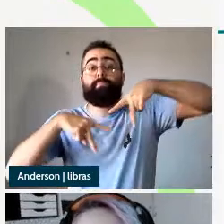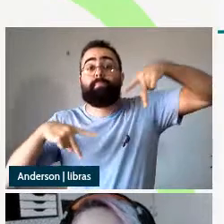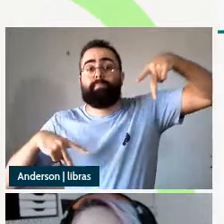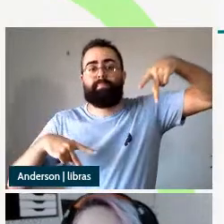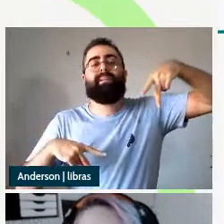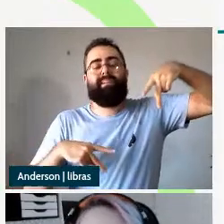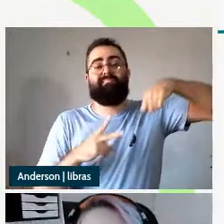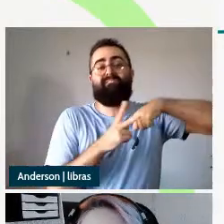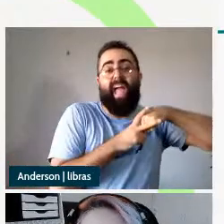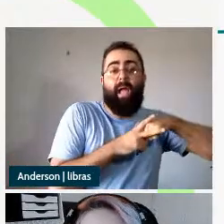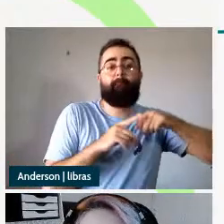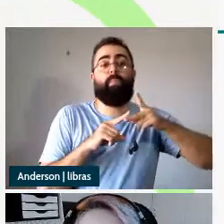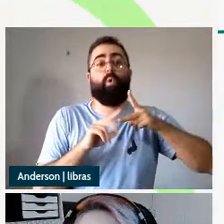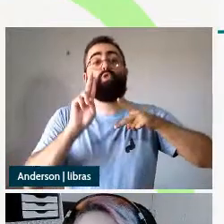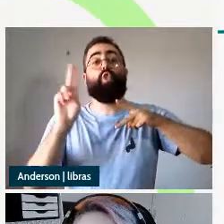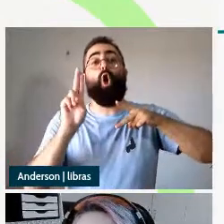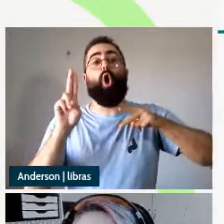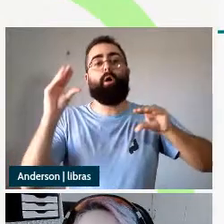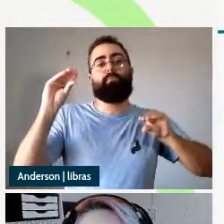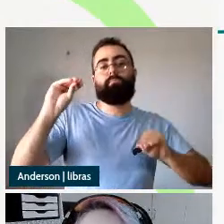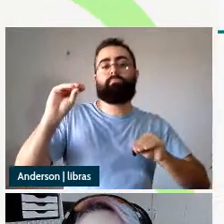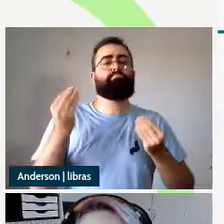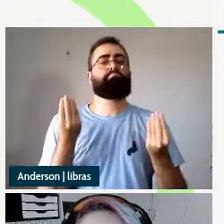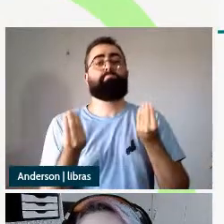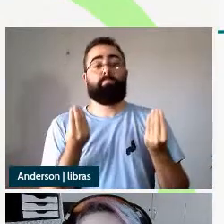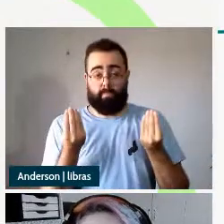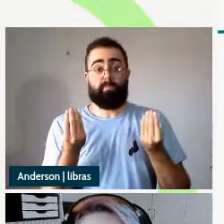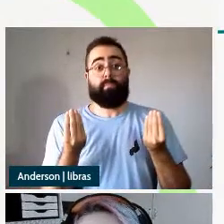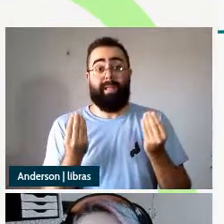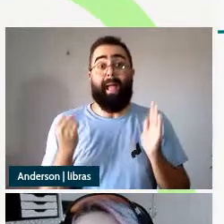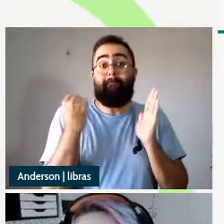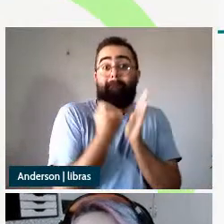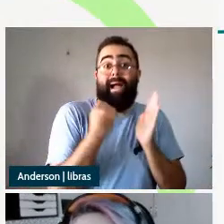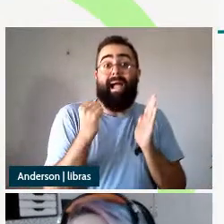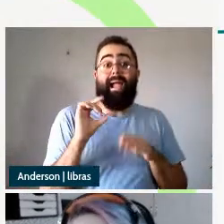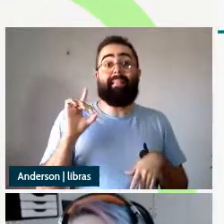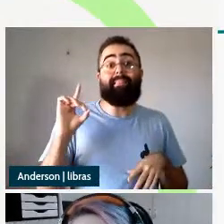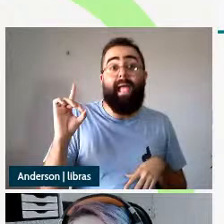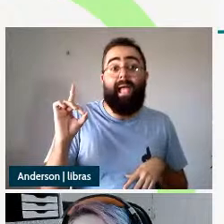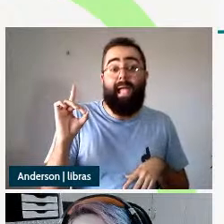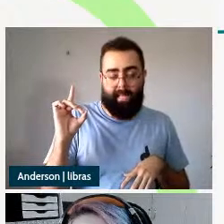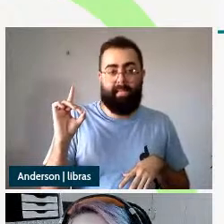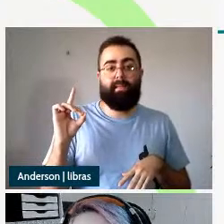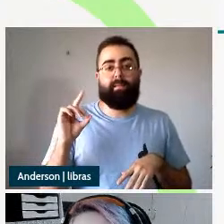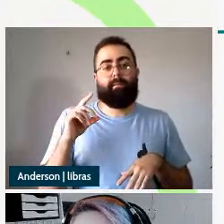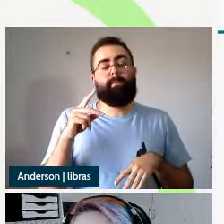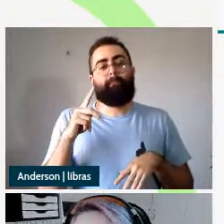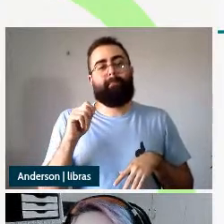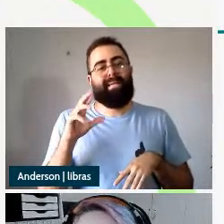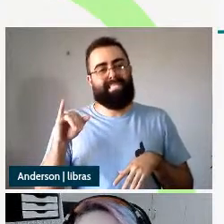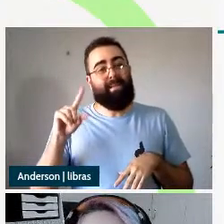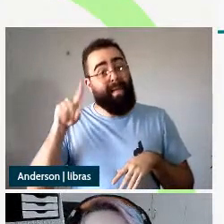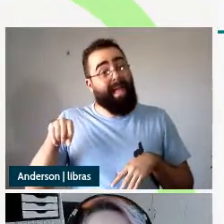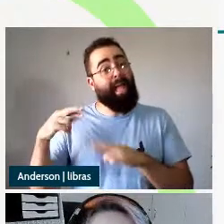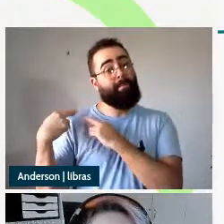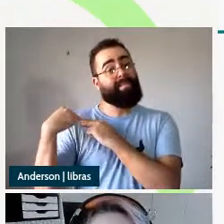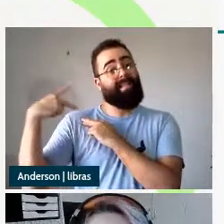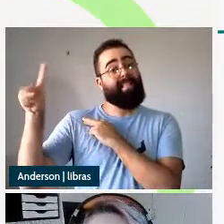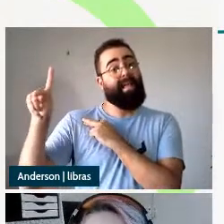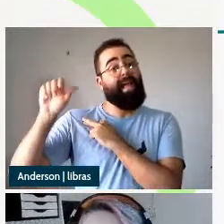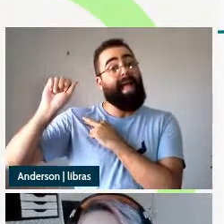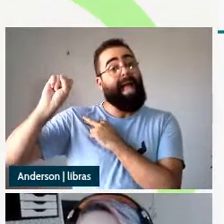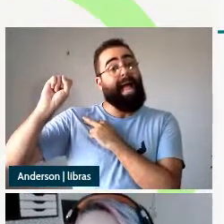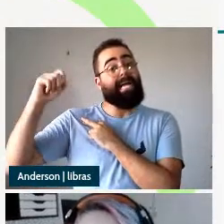a marcadeia do participio é inserida pelo aspecto além de ser responsável por